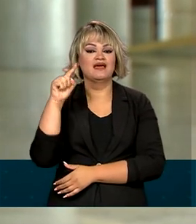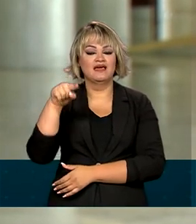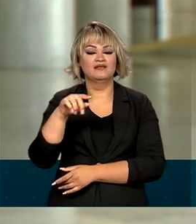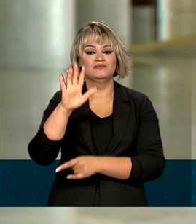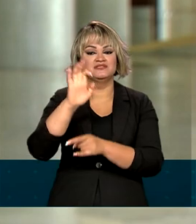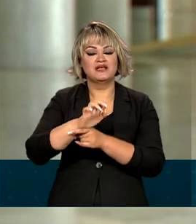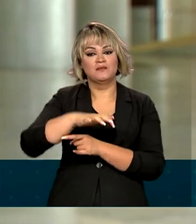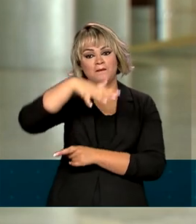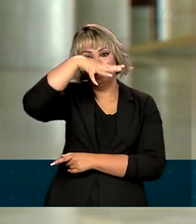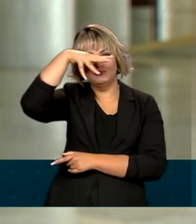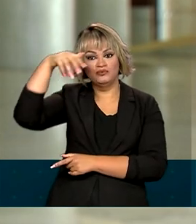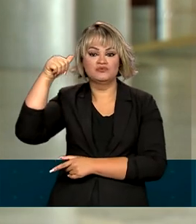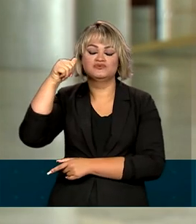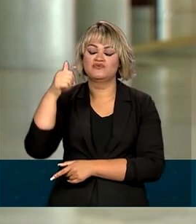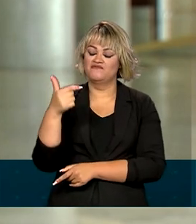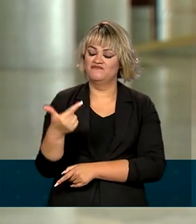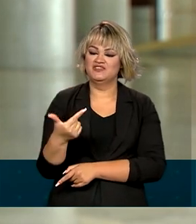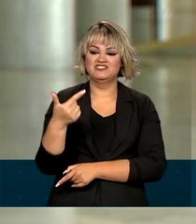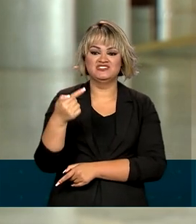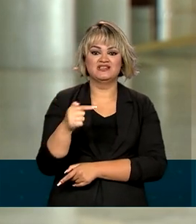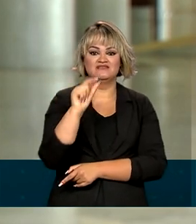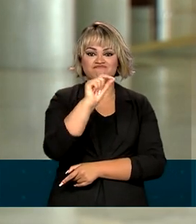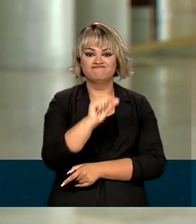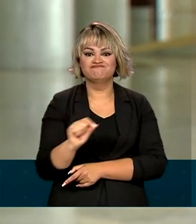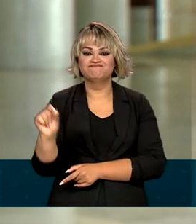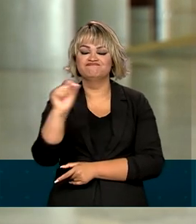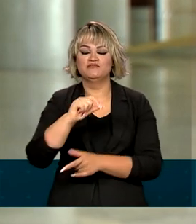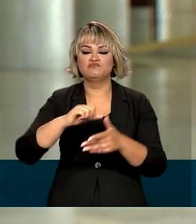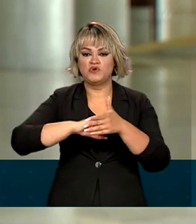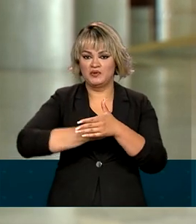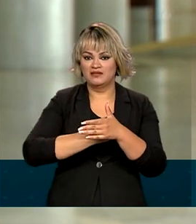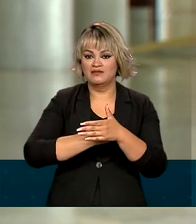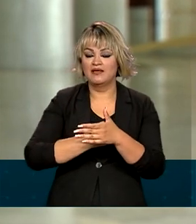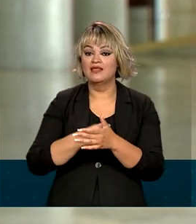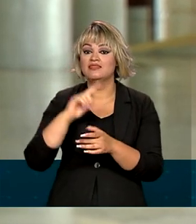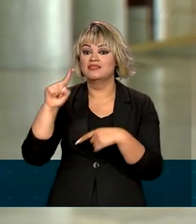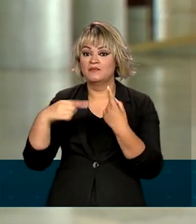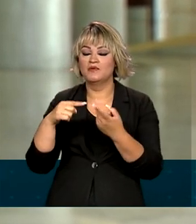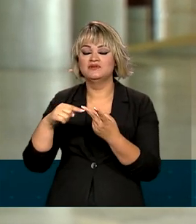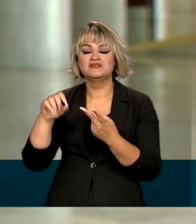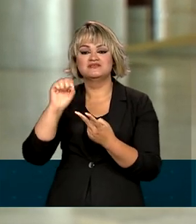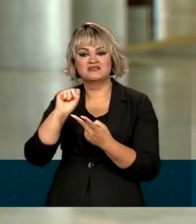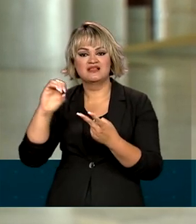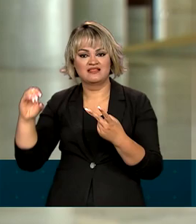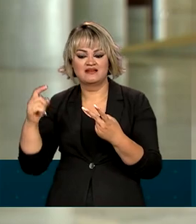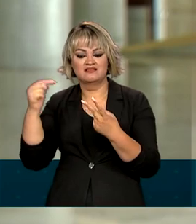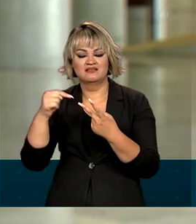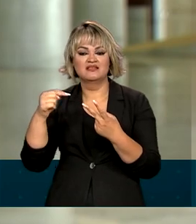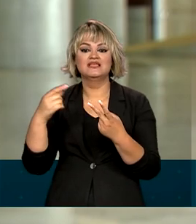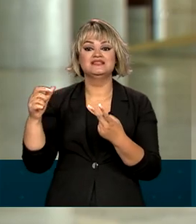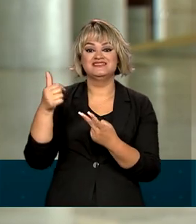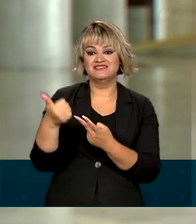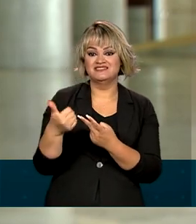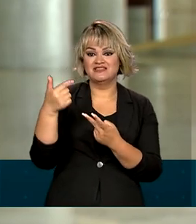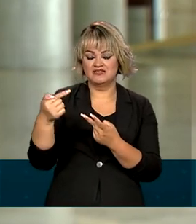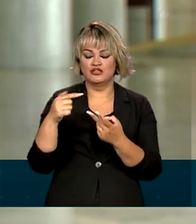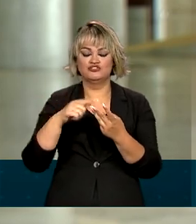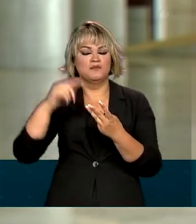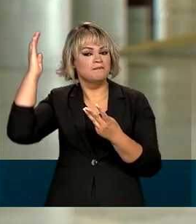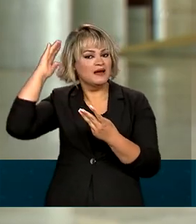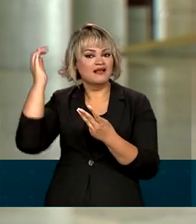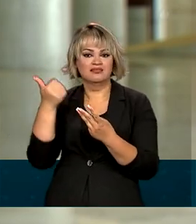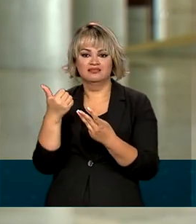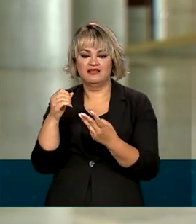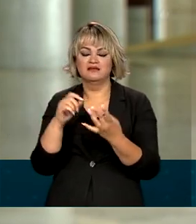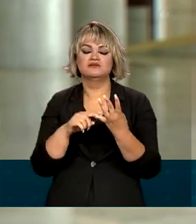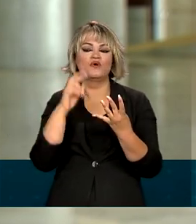Mato Grosso, com 27 pontos de bloqueio, seguida de Santa Catarina com 17, Pará com 10 e Rondônia